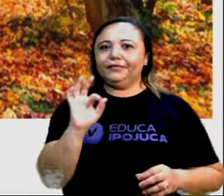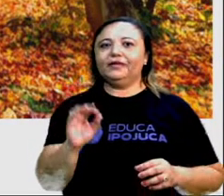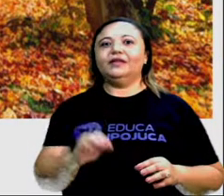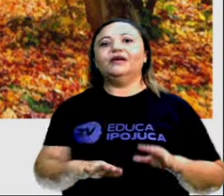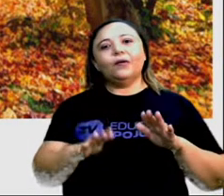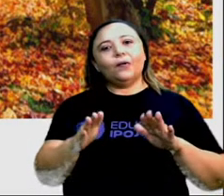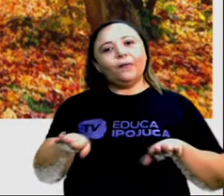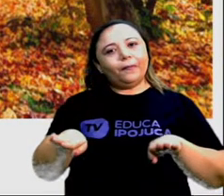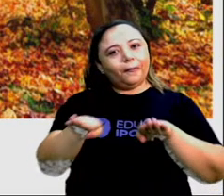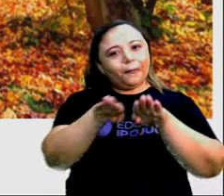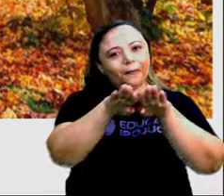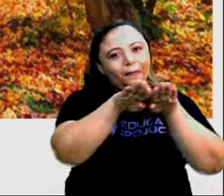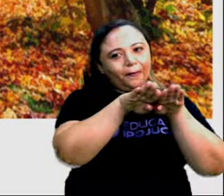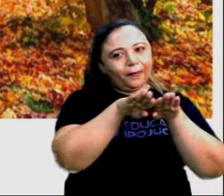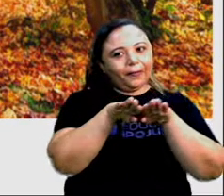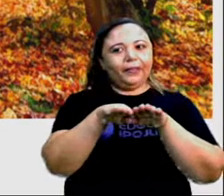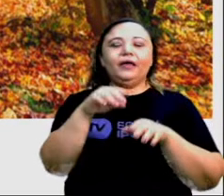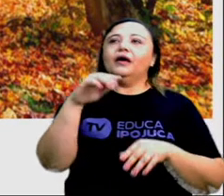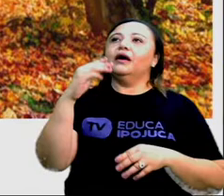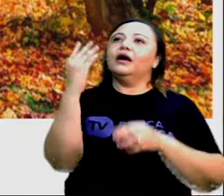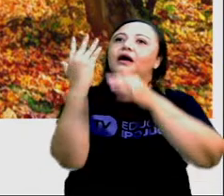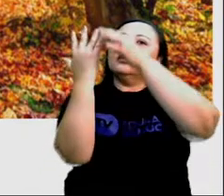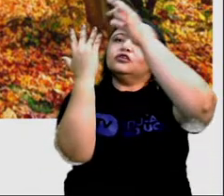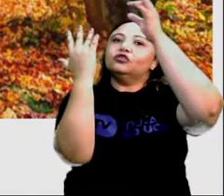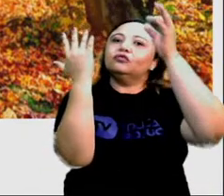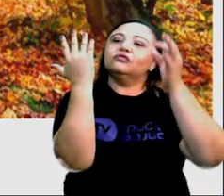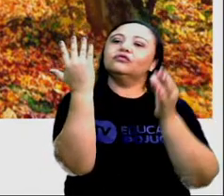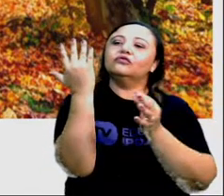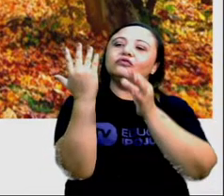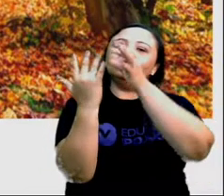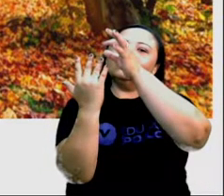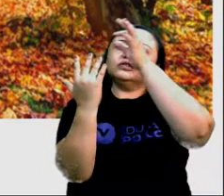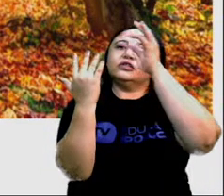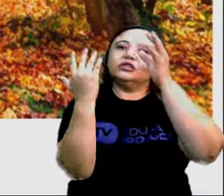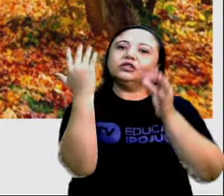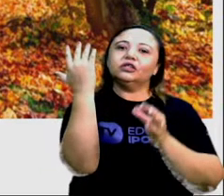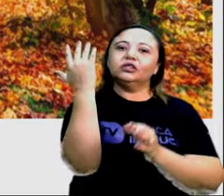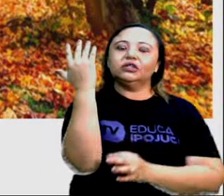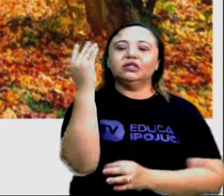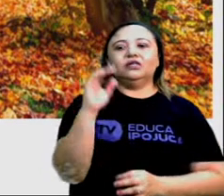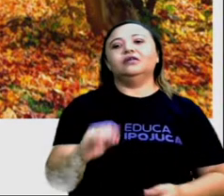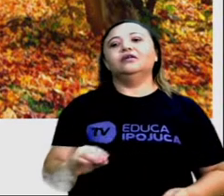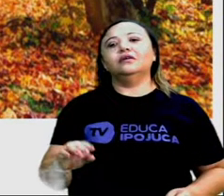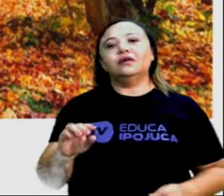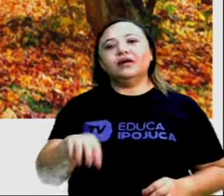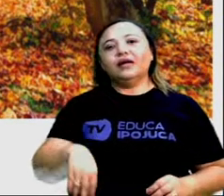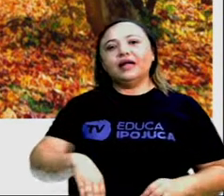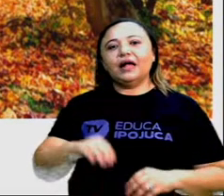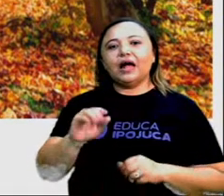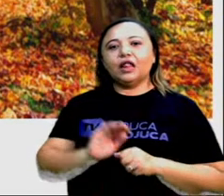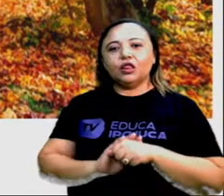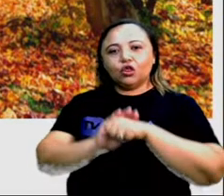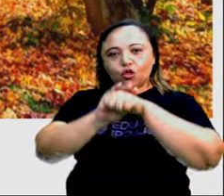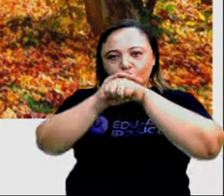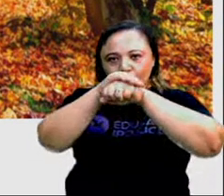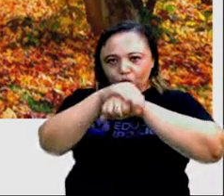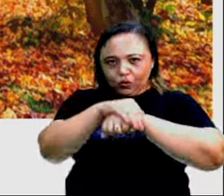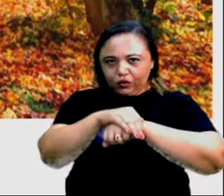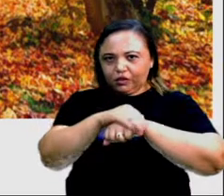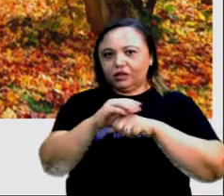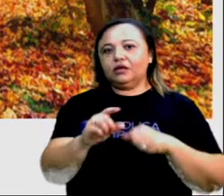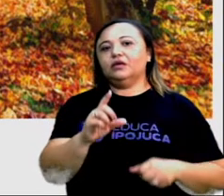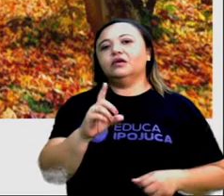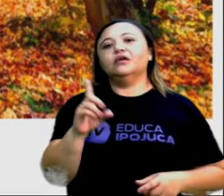folhas e das árvores. Inicialmente os dias e as noites possuem a mesma duração.